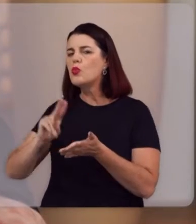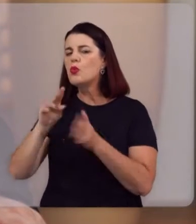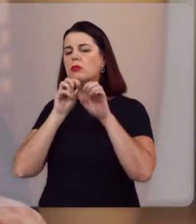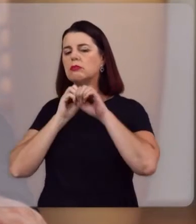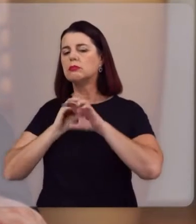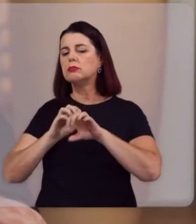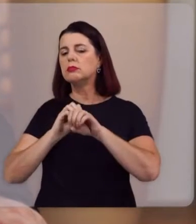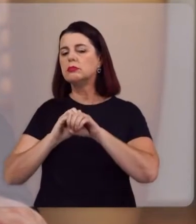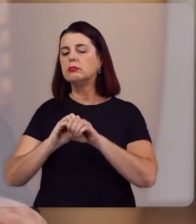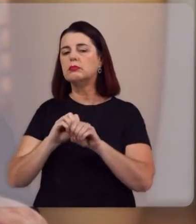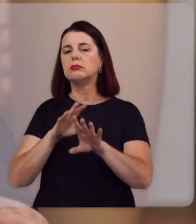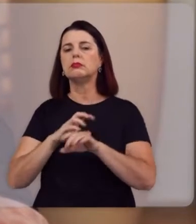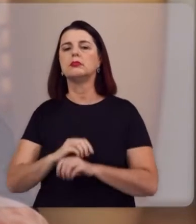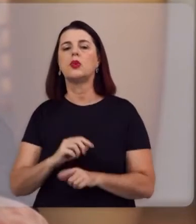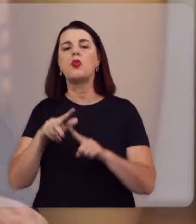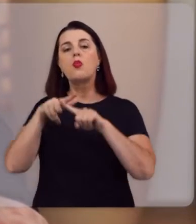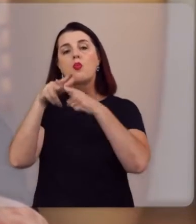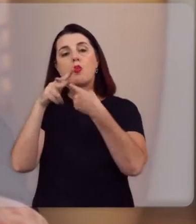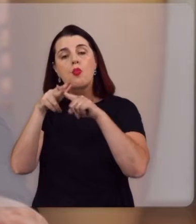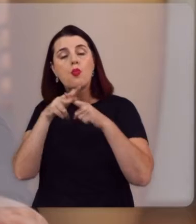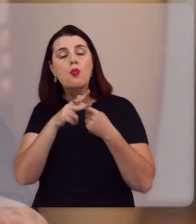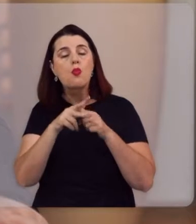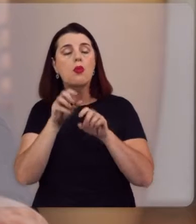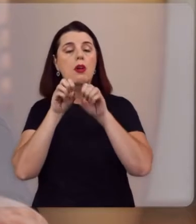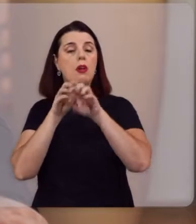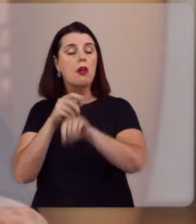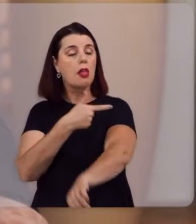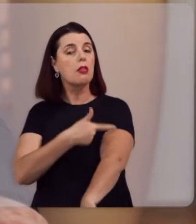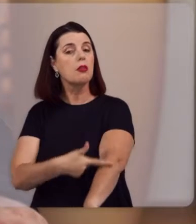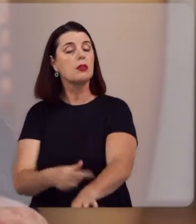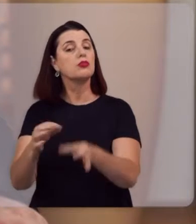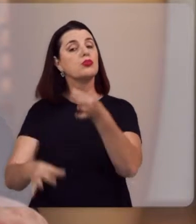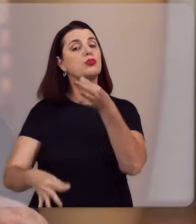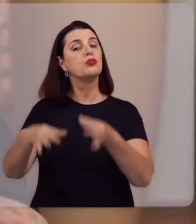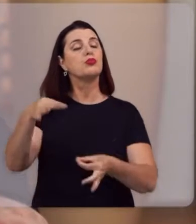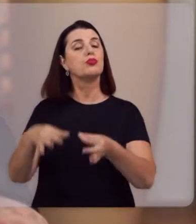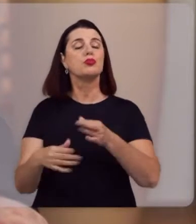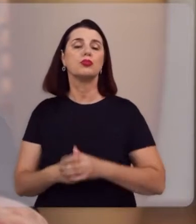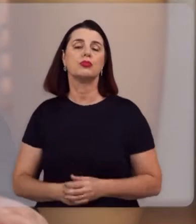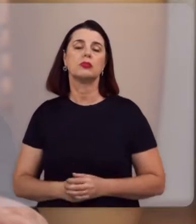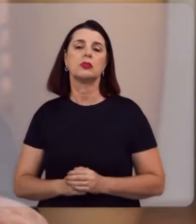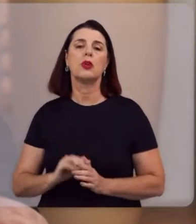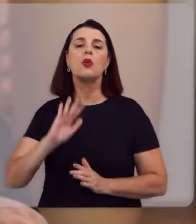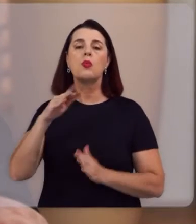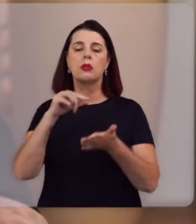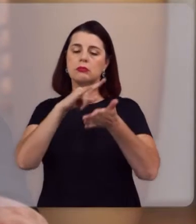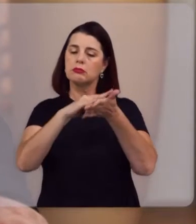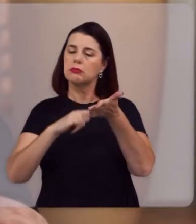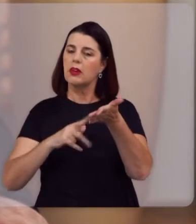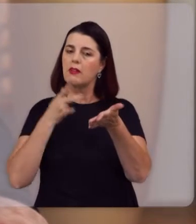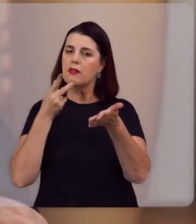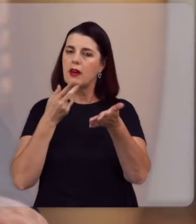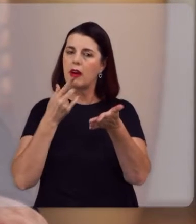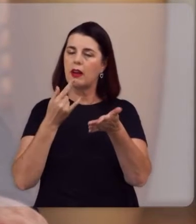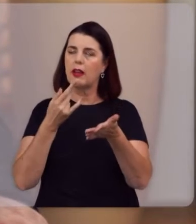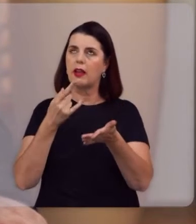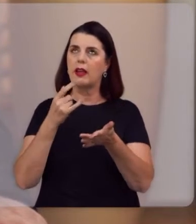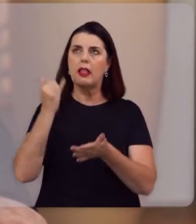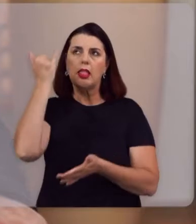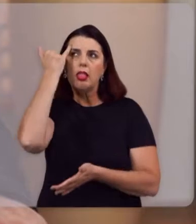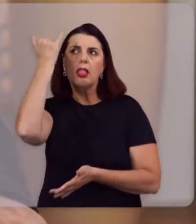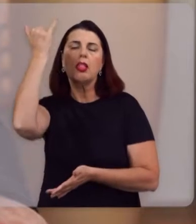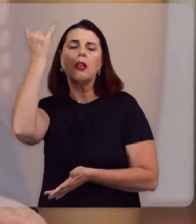repreensão, para a correção e para a educação na justiça. Quando o texto diz que a Bíblia é inspirada,